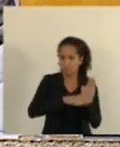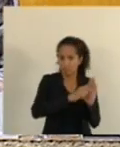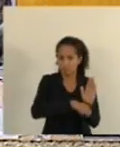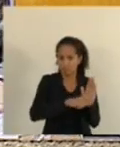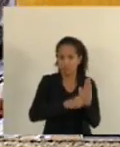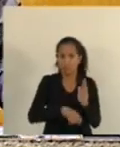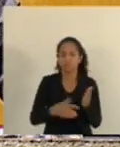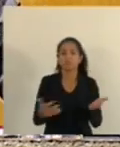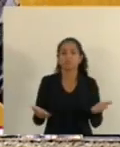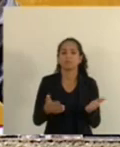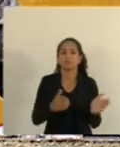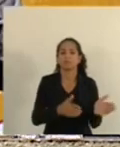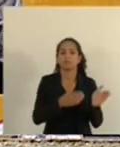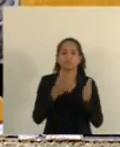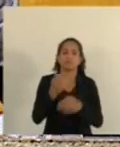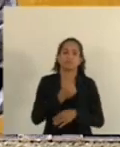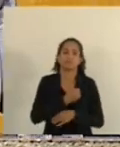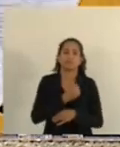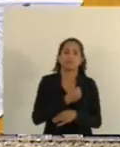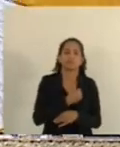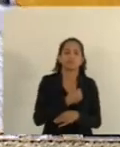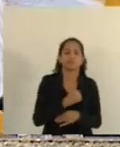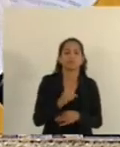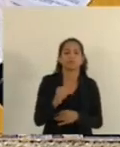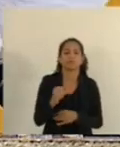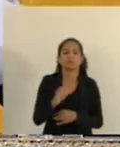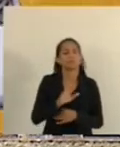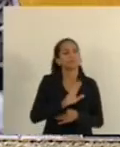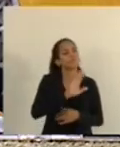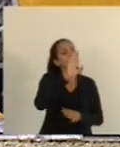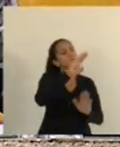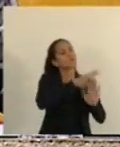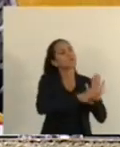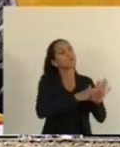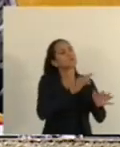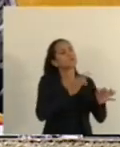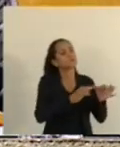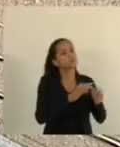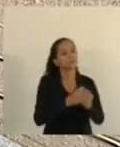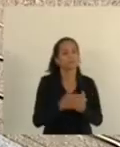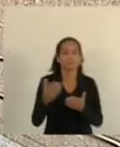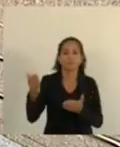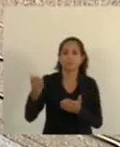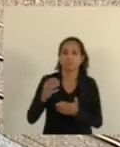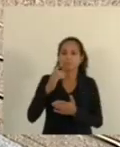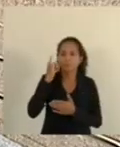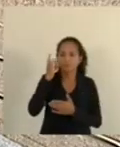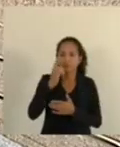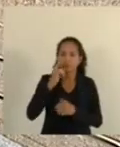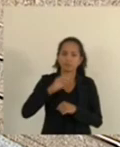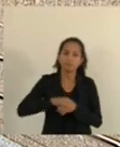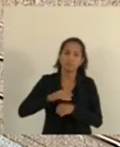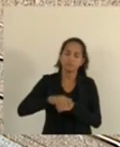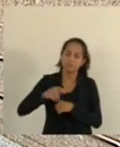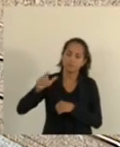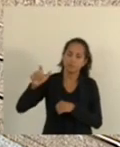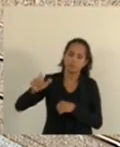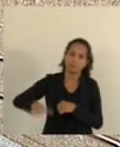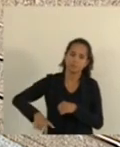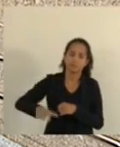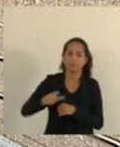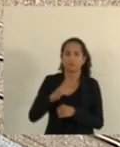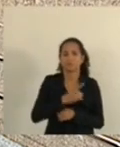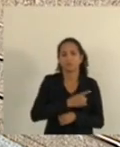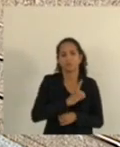Passamos Para o item De número 5 Presidente Pela ordem Só para justificar Ok Com a palavra Autor do projeto Deputado